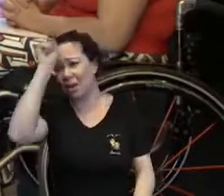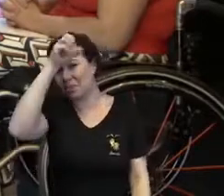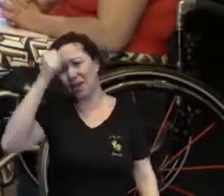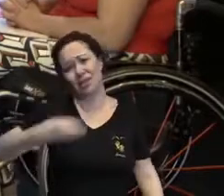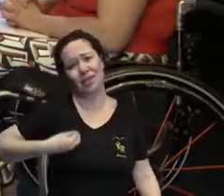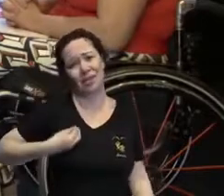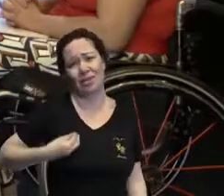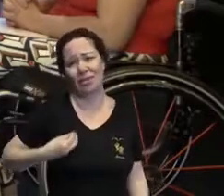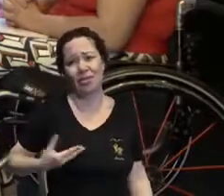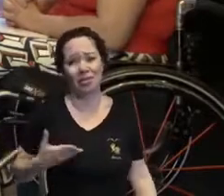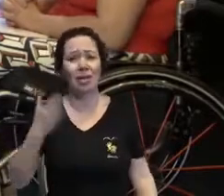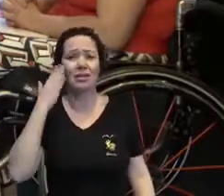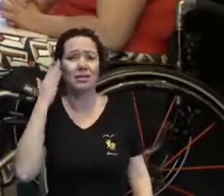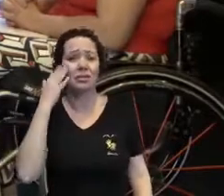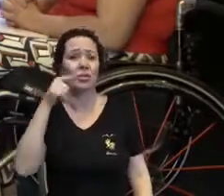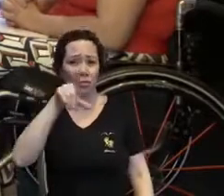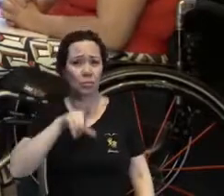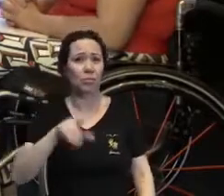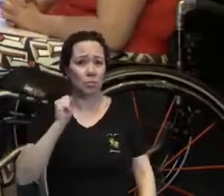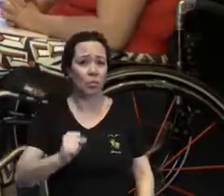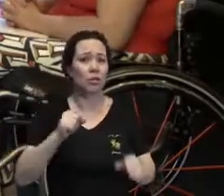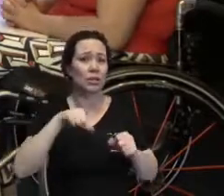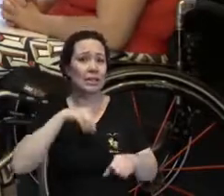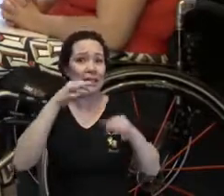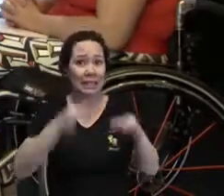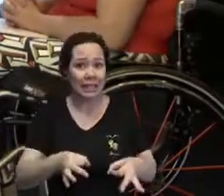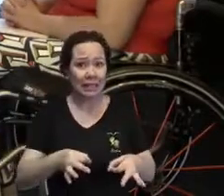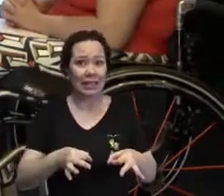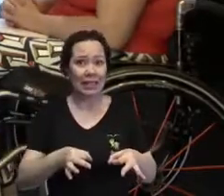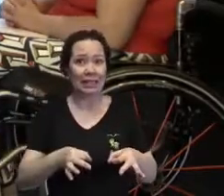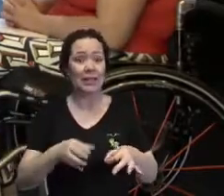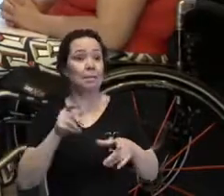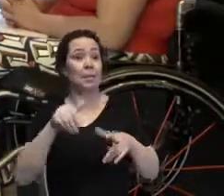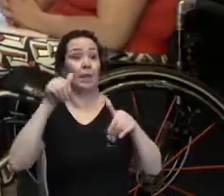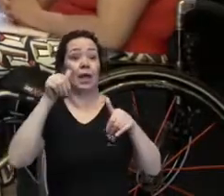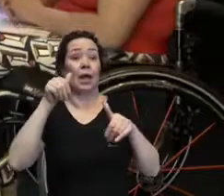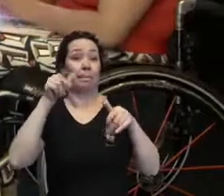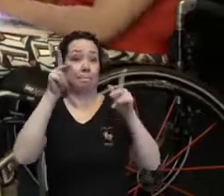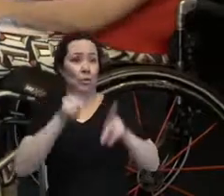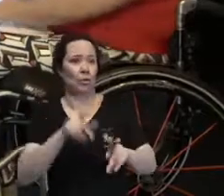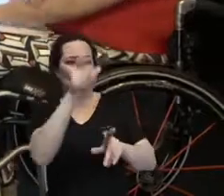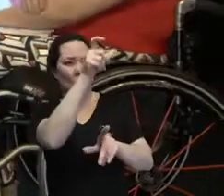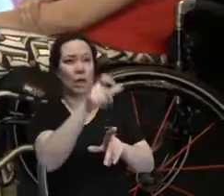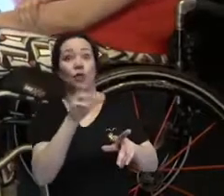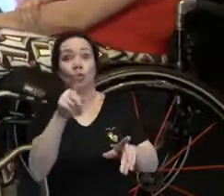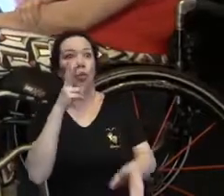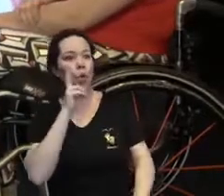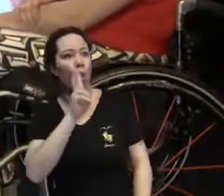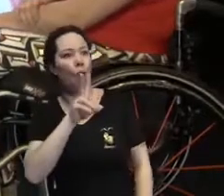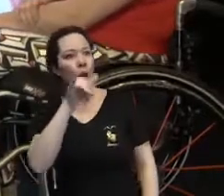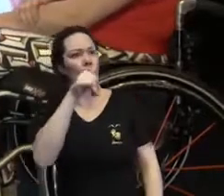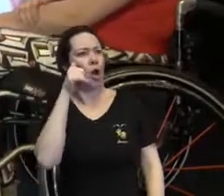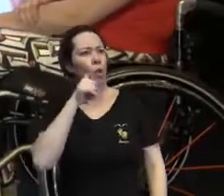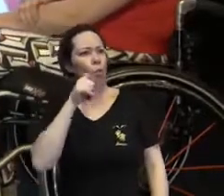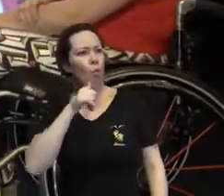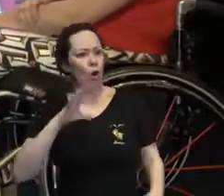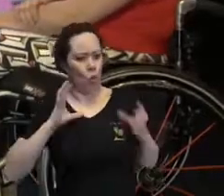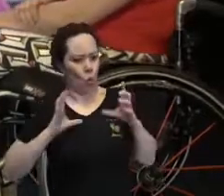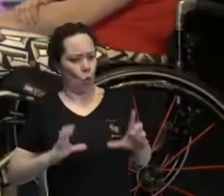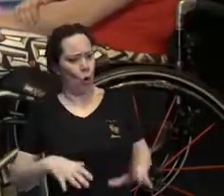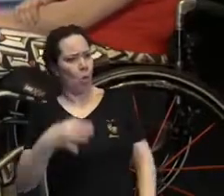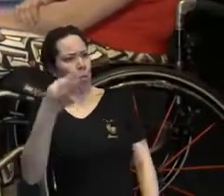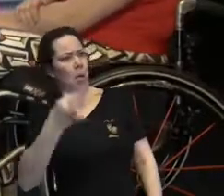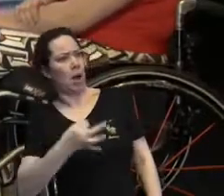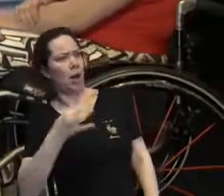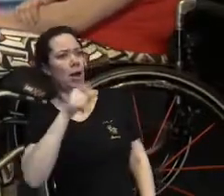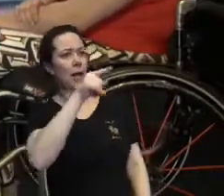saber que essa, você pode ter certeza que até aquela musa fitness que você olha lá que você fala, nossa, que corpo perfeito. Ela está se olhando